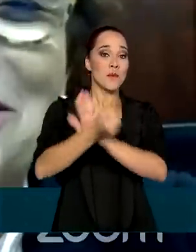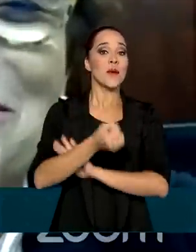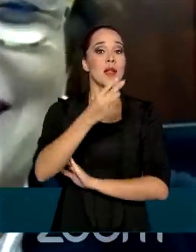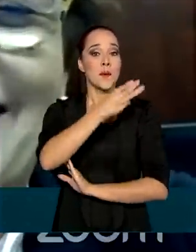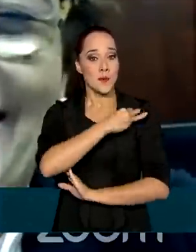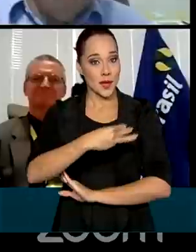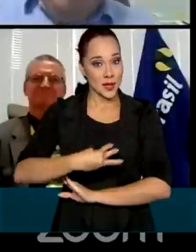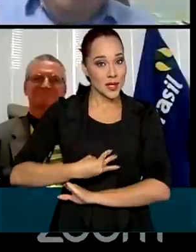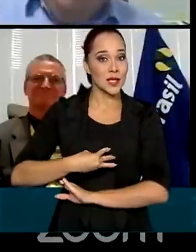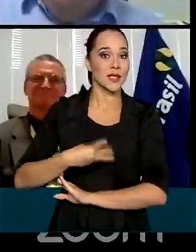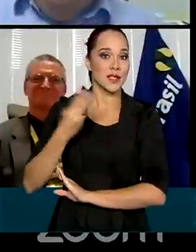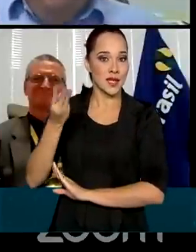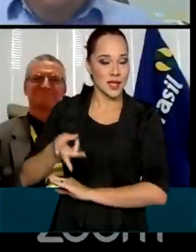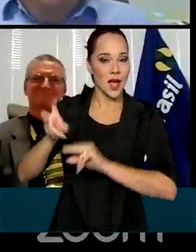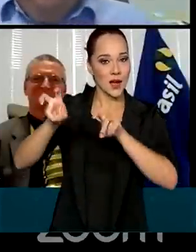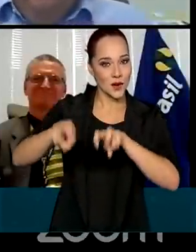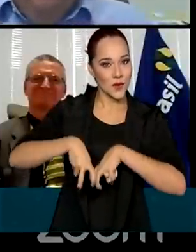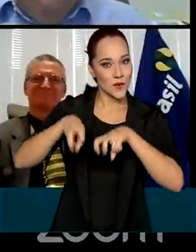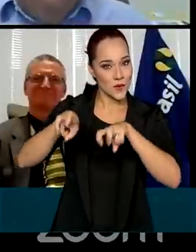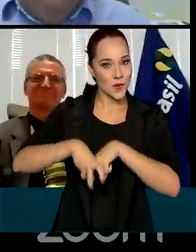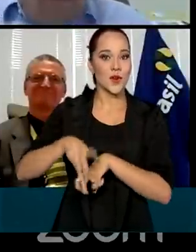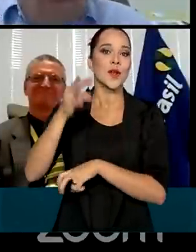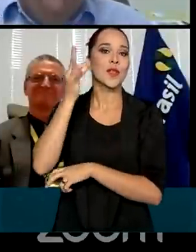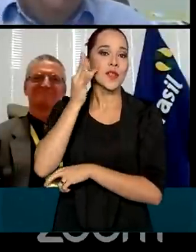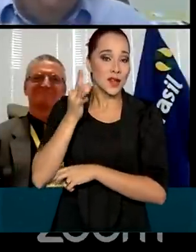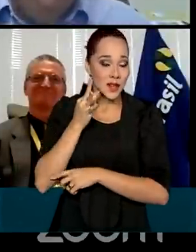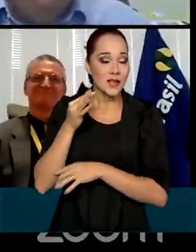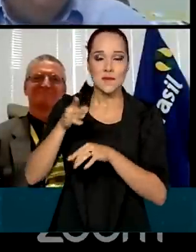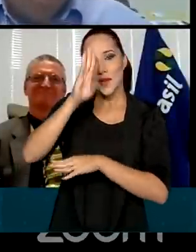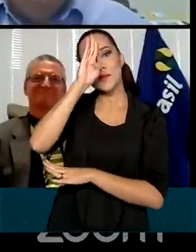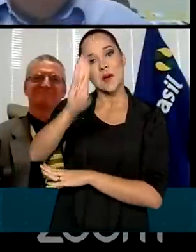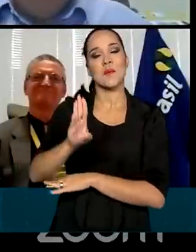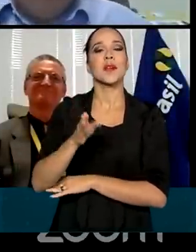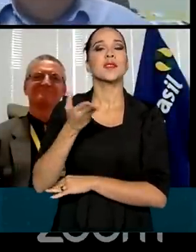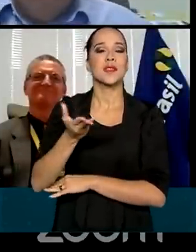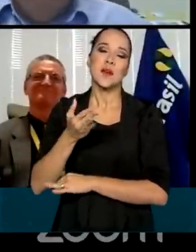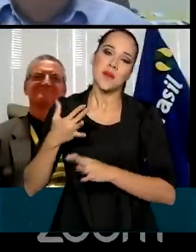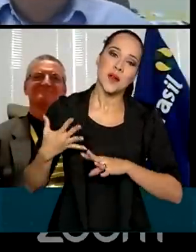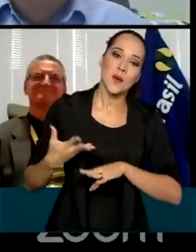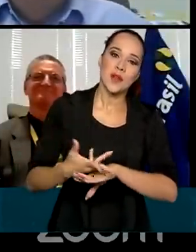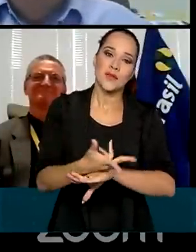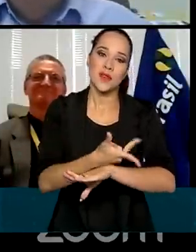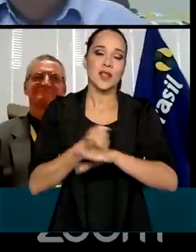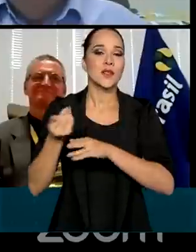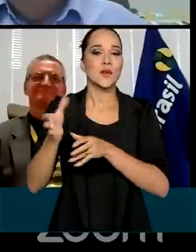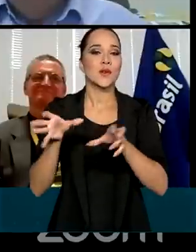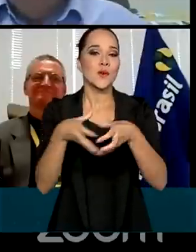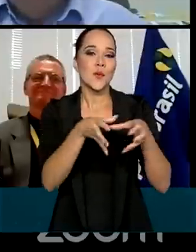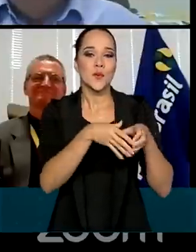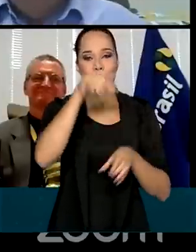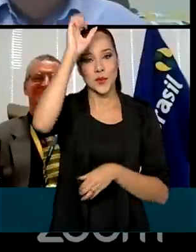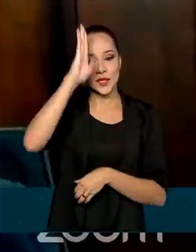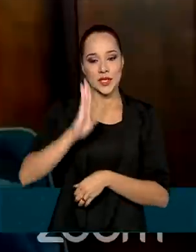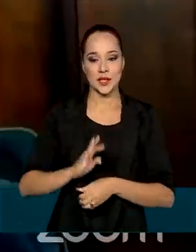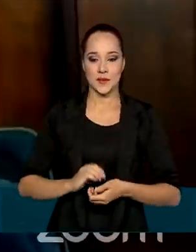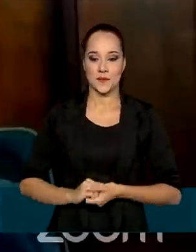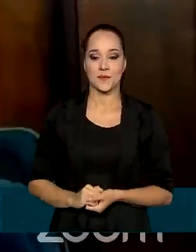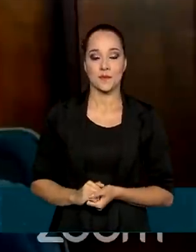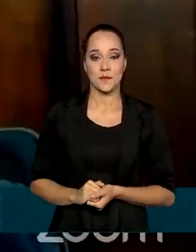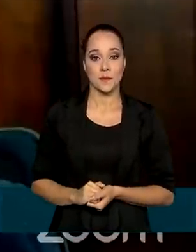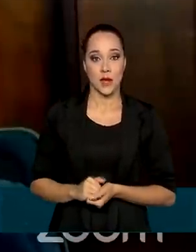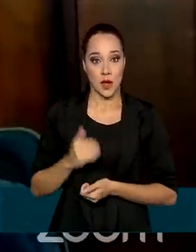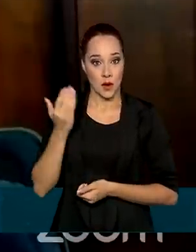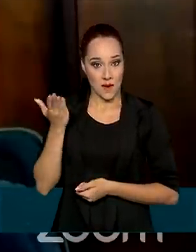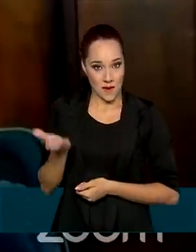Agricultura, Pecuária e Abastecimento, principalmente para a qualificação das cooperativas brasileiras. Com